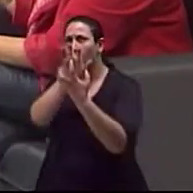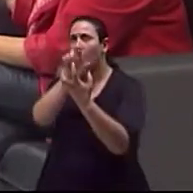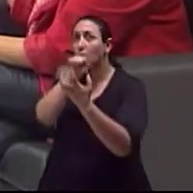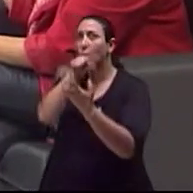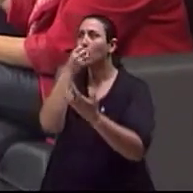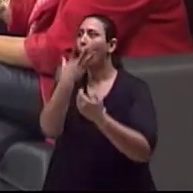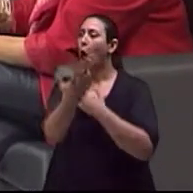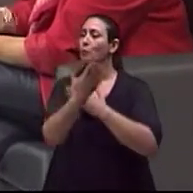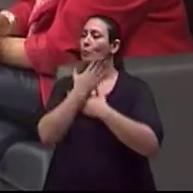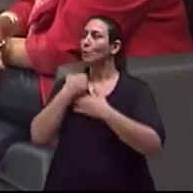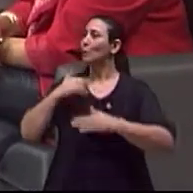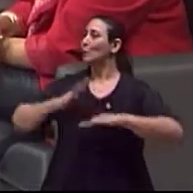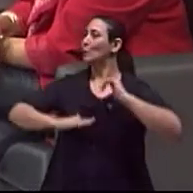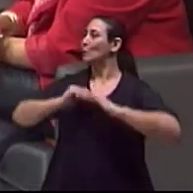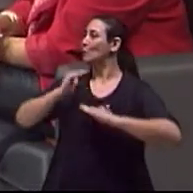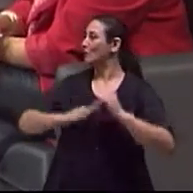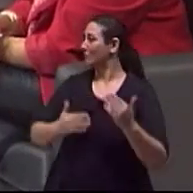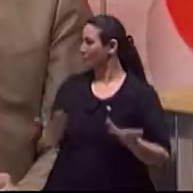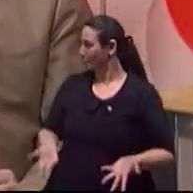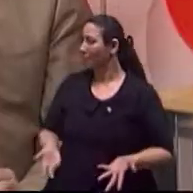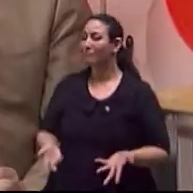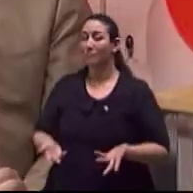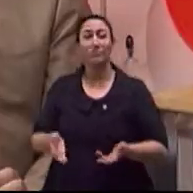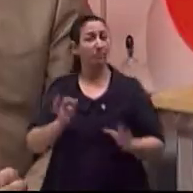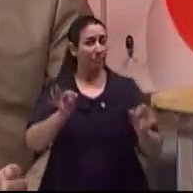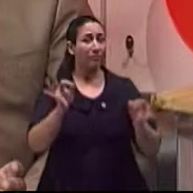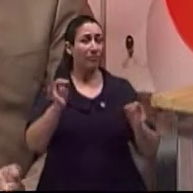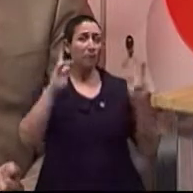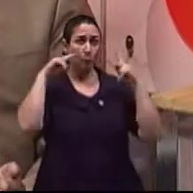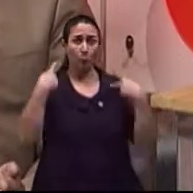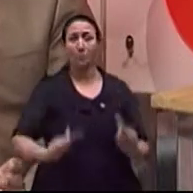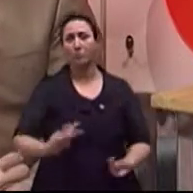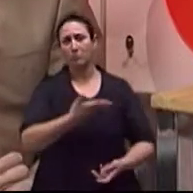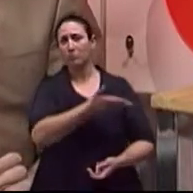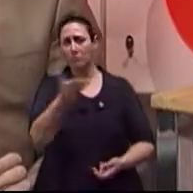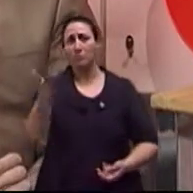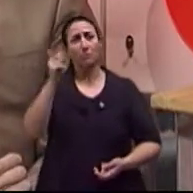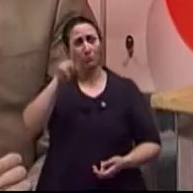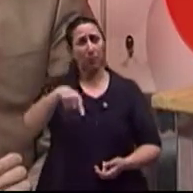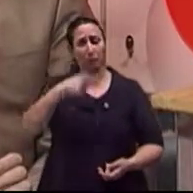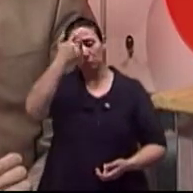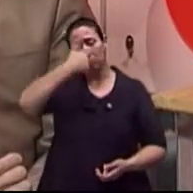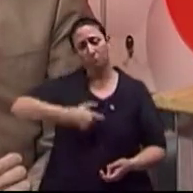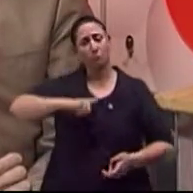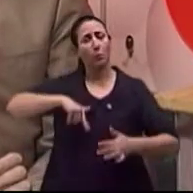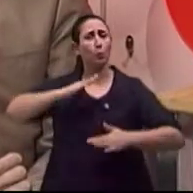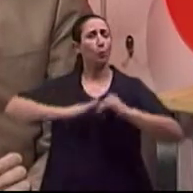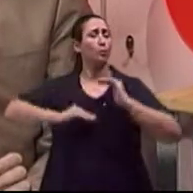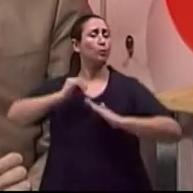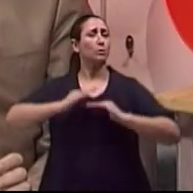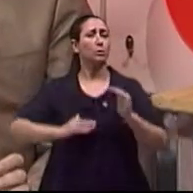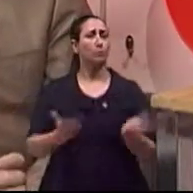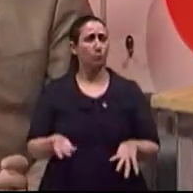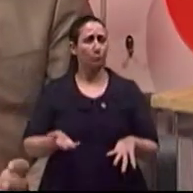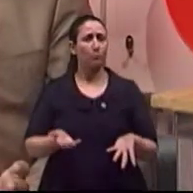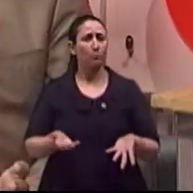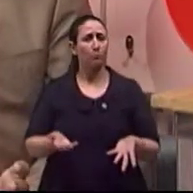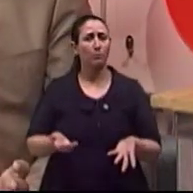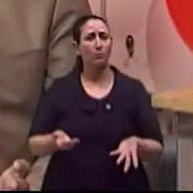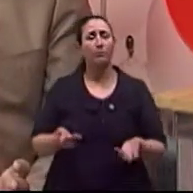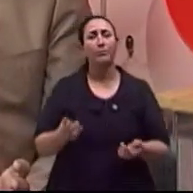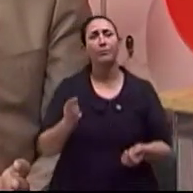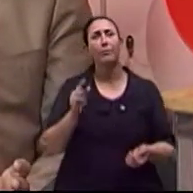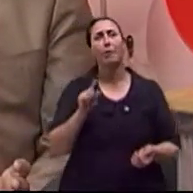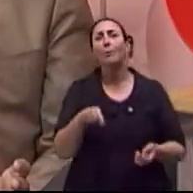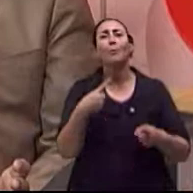positiva A gente estar desacomodado Na verdade, ser humano é um ser faltante Por que, Iva? Porque